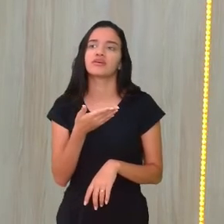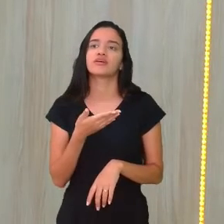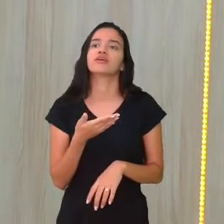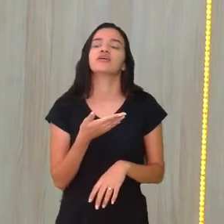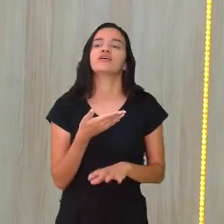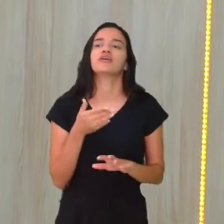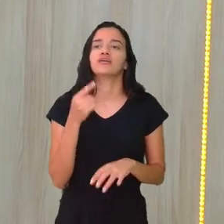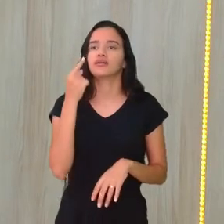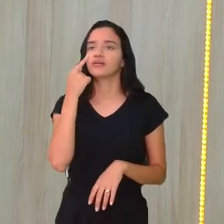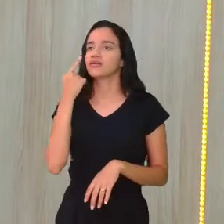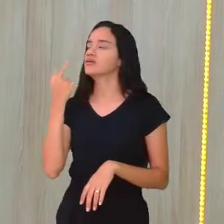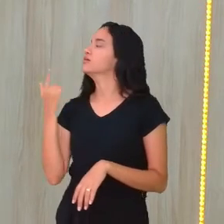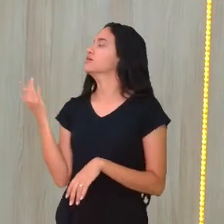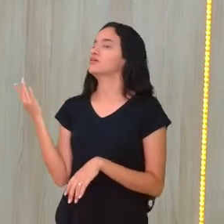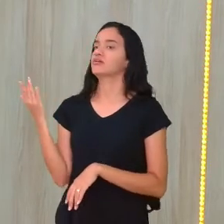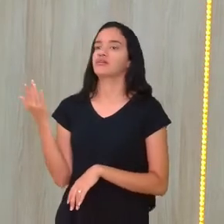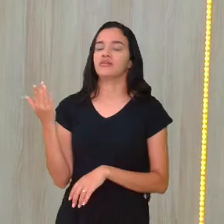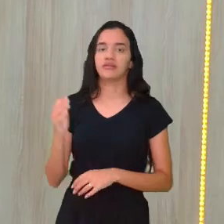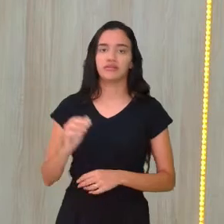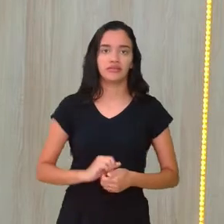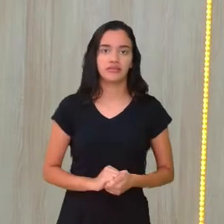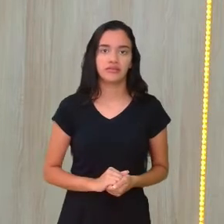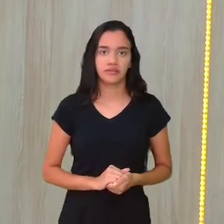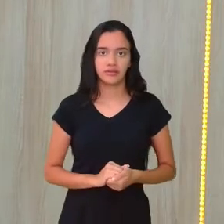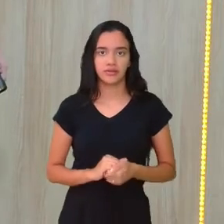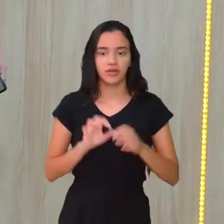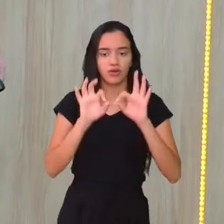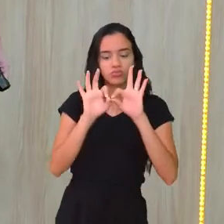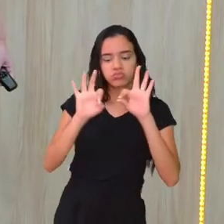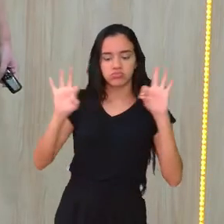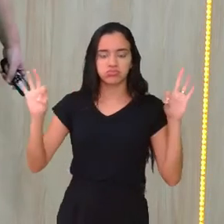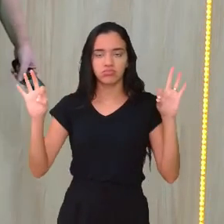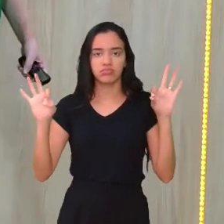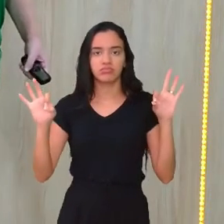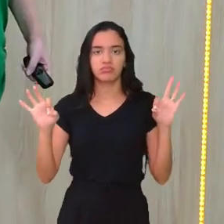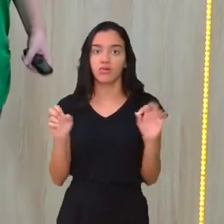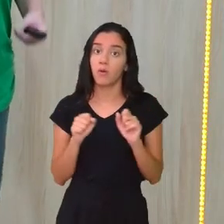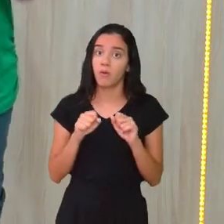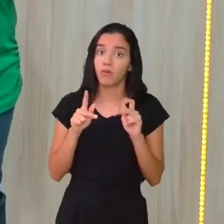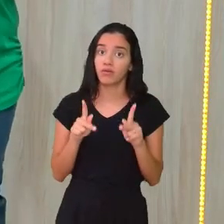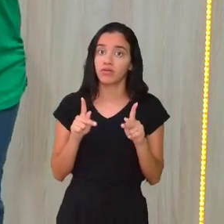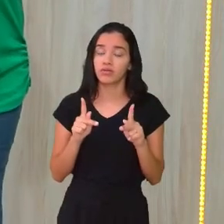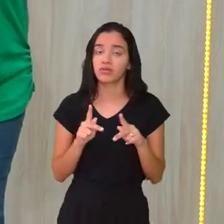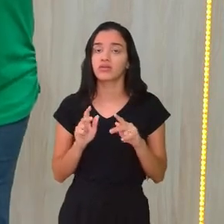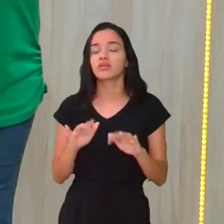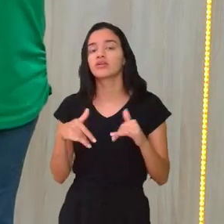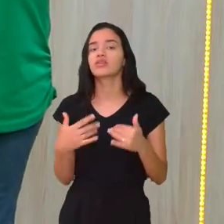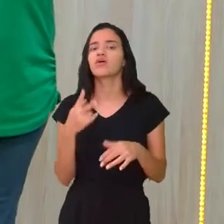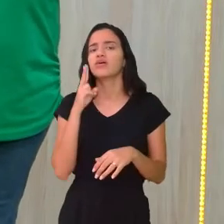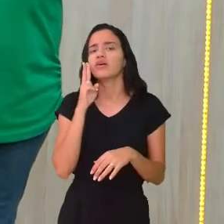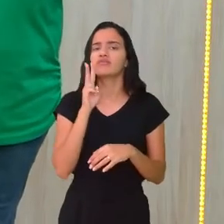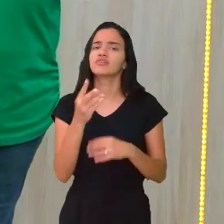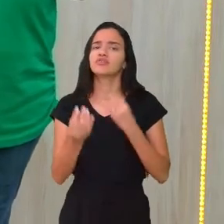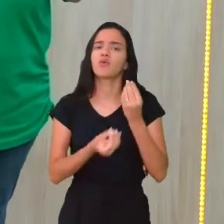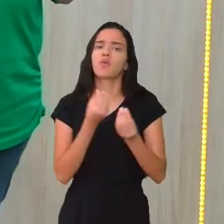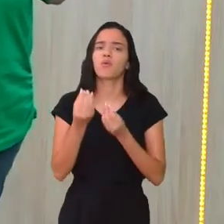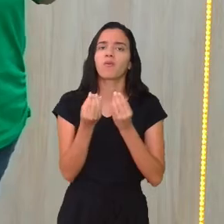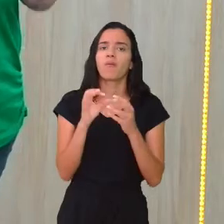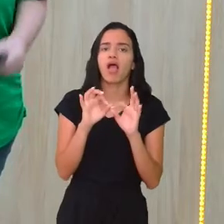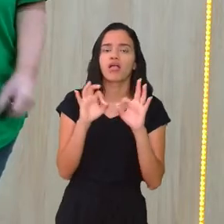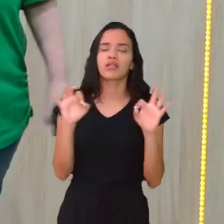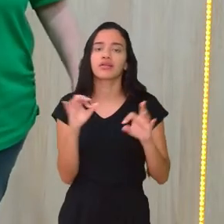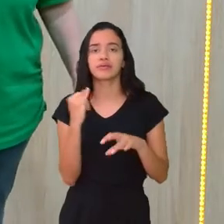então ele vai estar um, dois e meio de distância. Tá, pessoal? Então, veja como a distância é